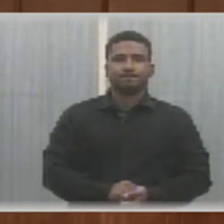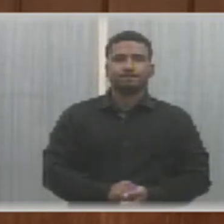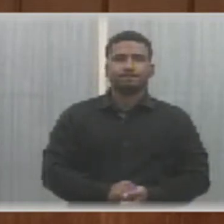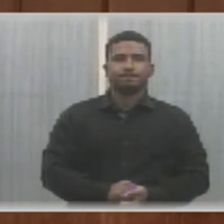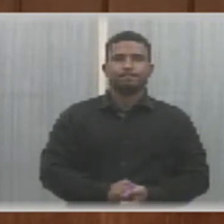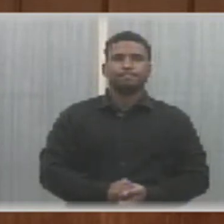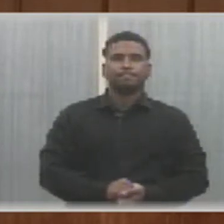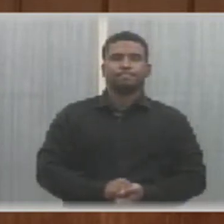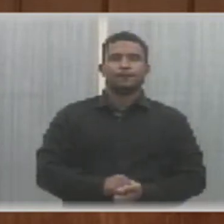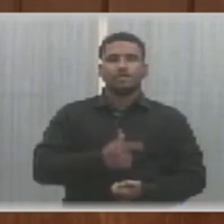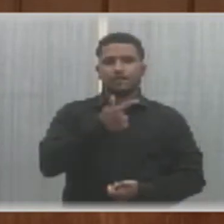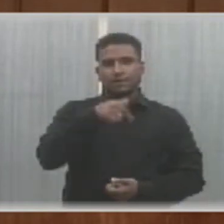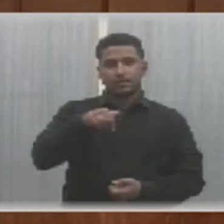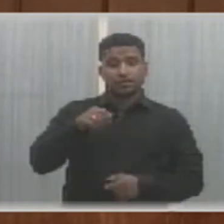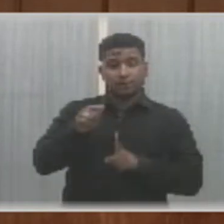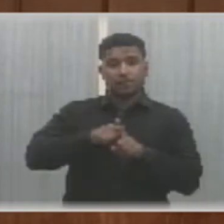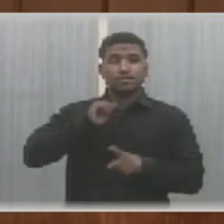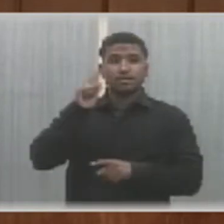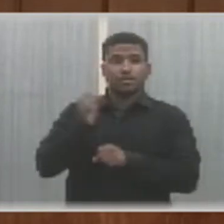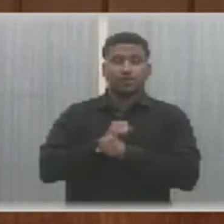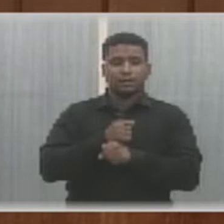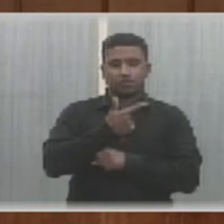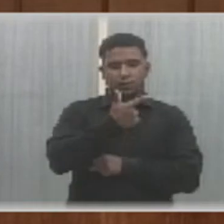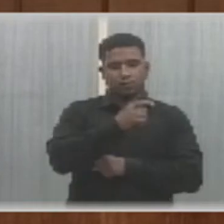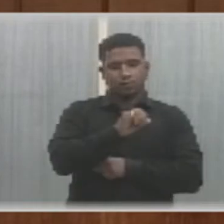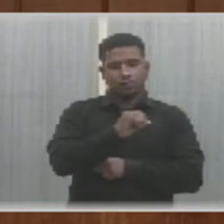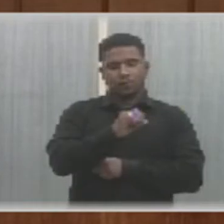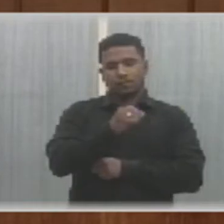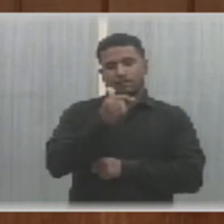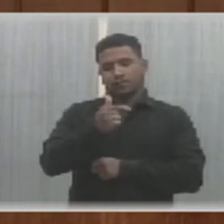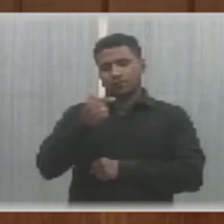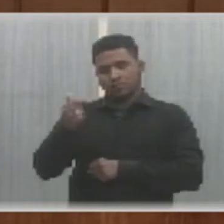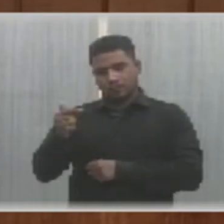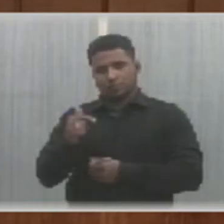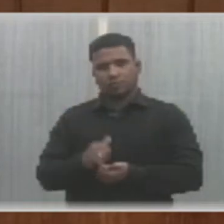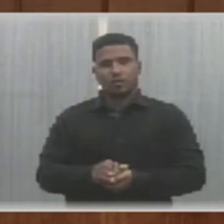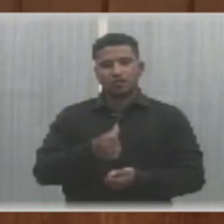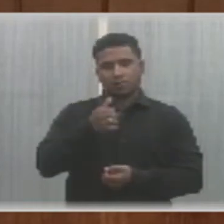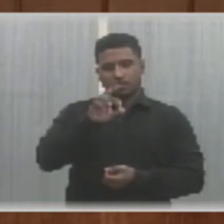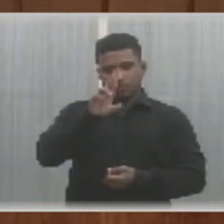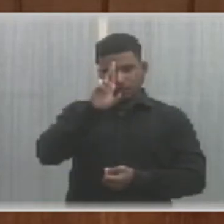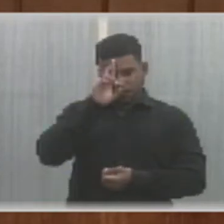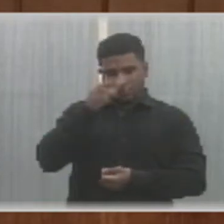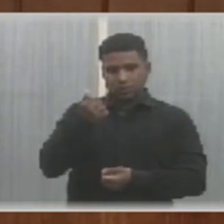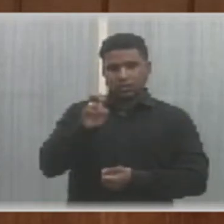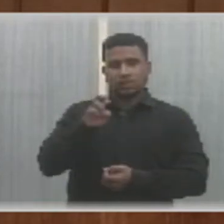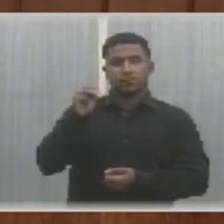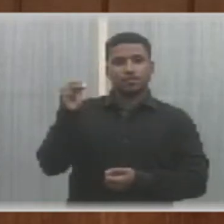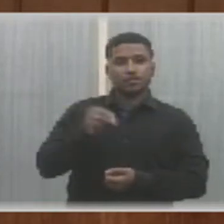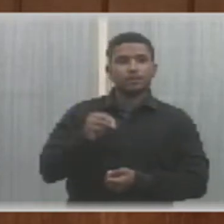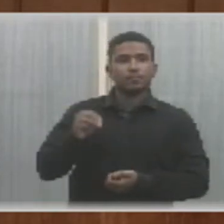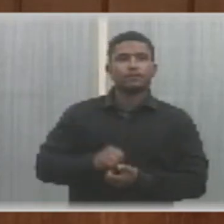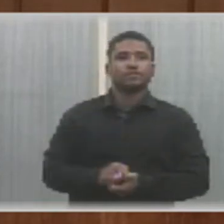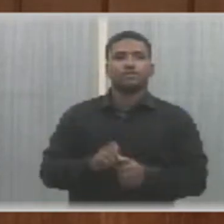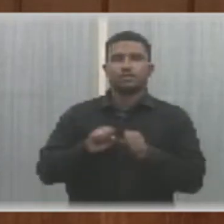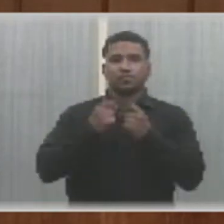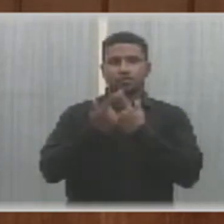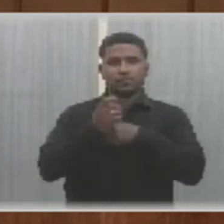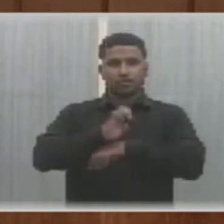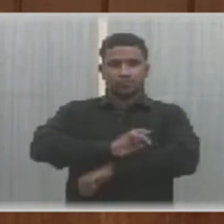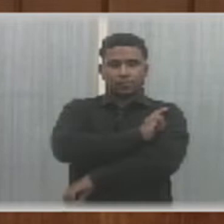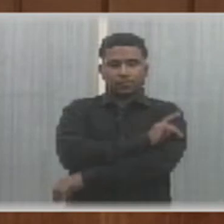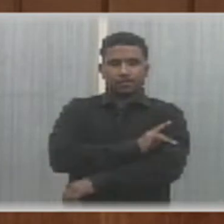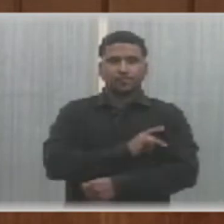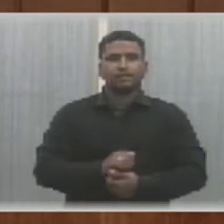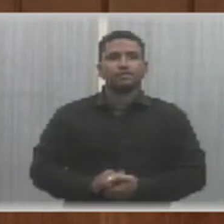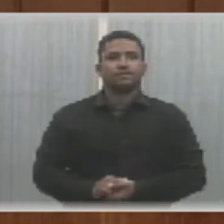do Estado do Piauí. Aos 27 dias do mês de abril do ano 2022, às 11 horas e 15 minutos, no Palácio Petrônio Portela,